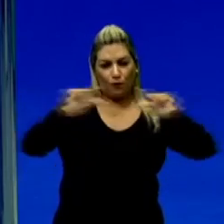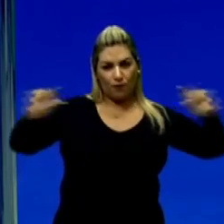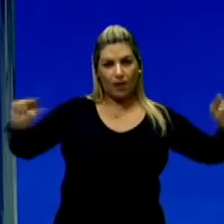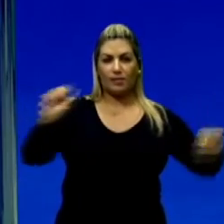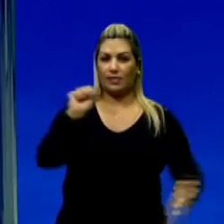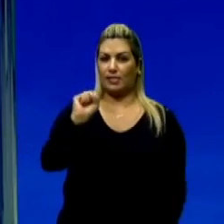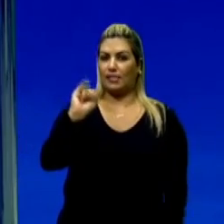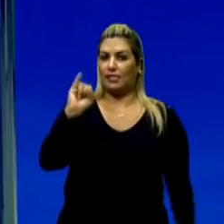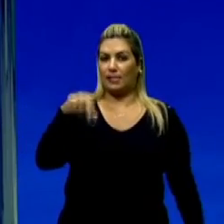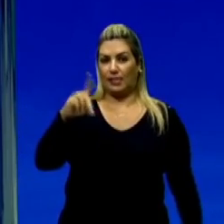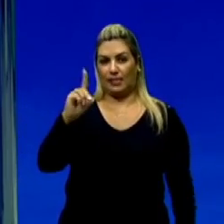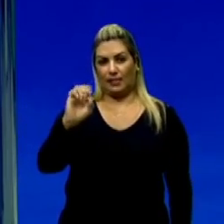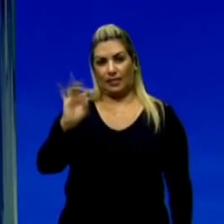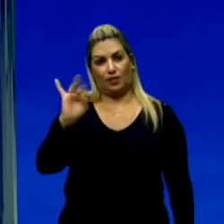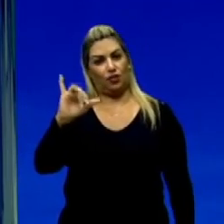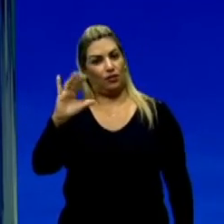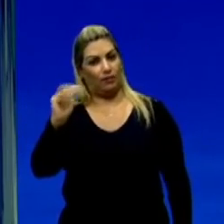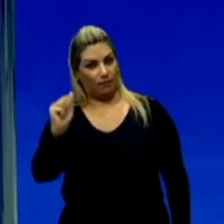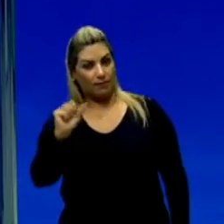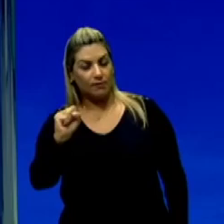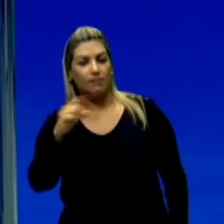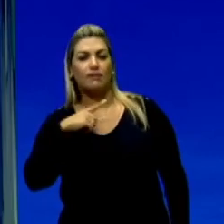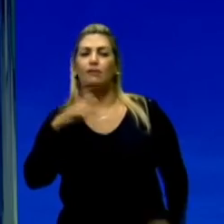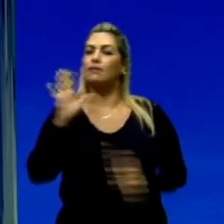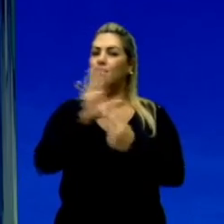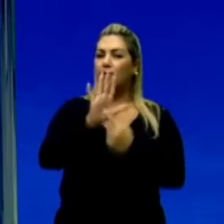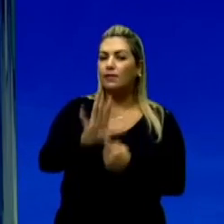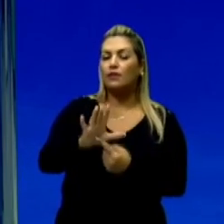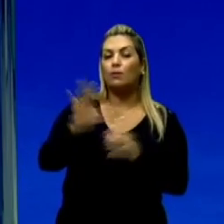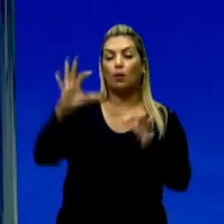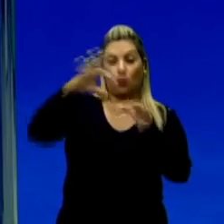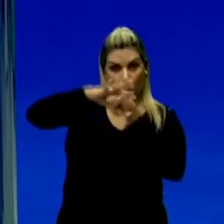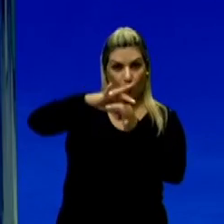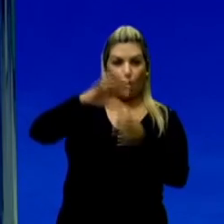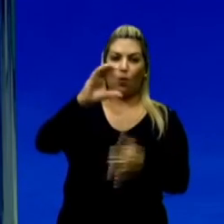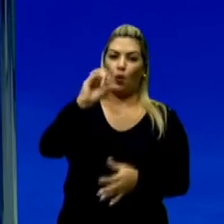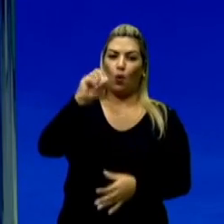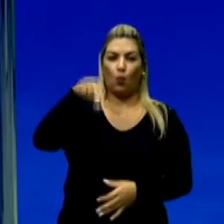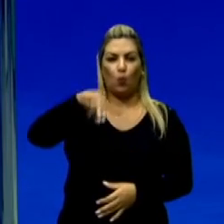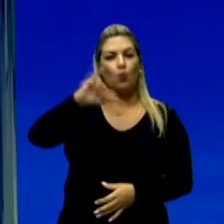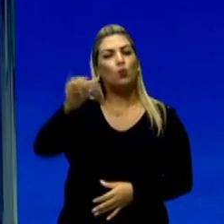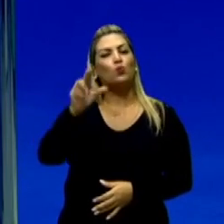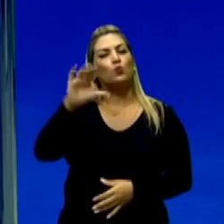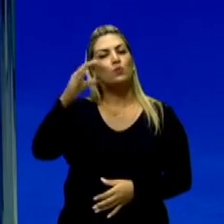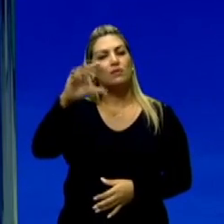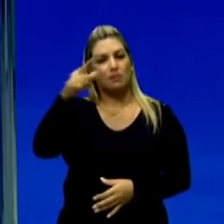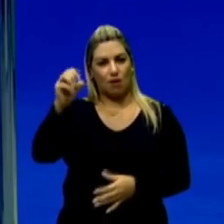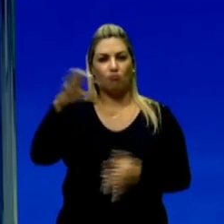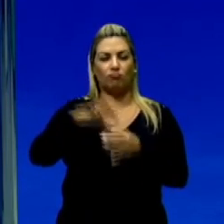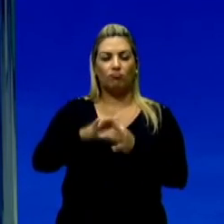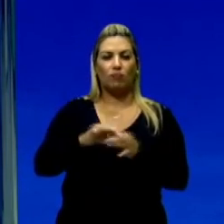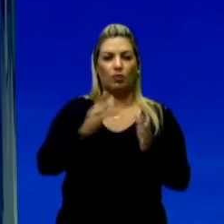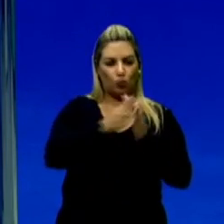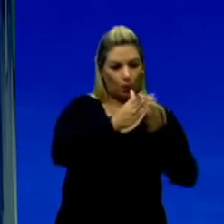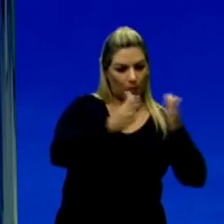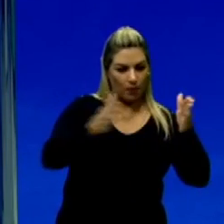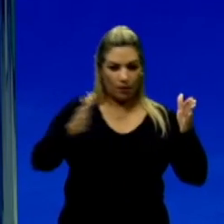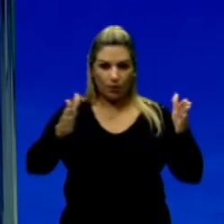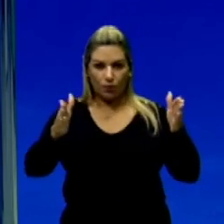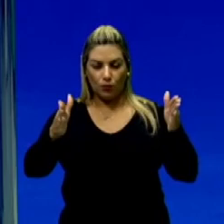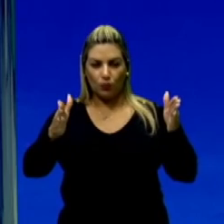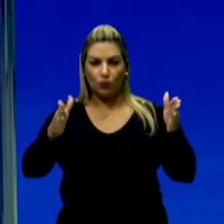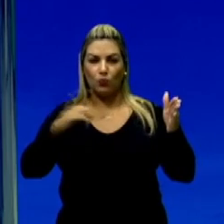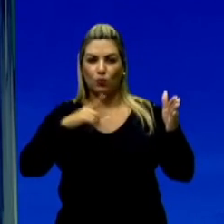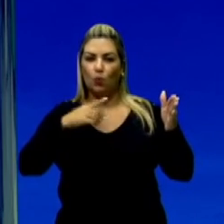são aquelas as quais são introduzidas por uma conjunção. Então, aqui eu trouxe um período e o homem disse, afinal,